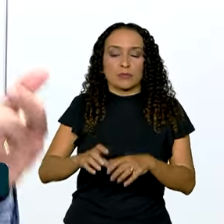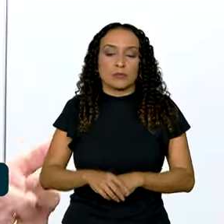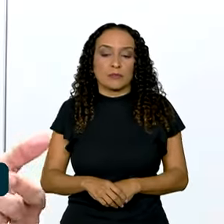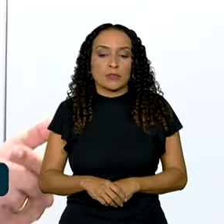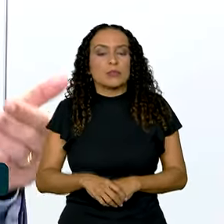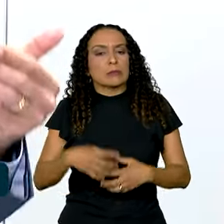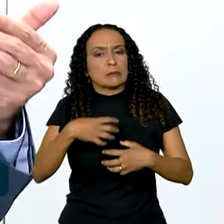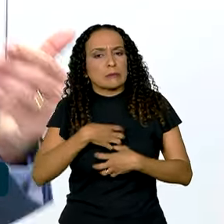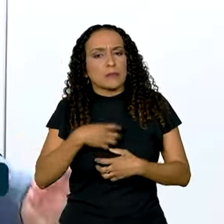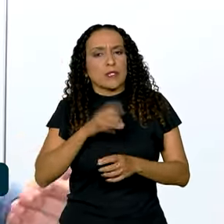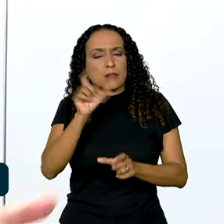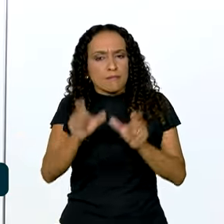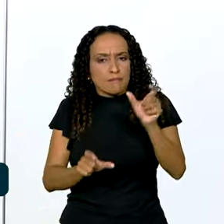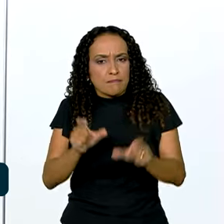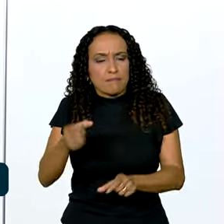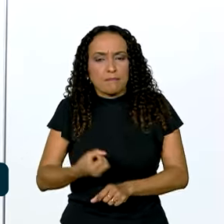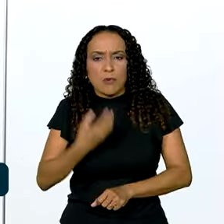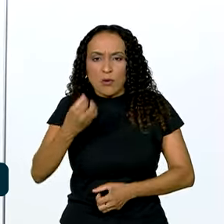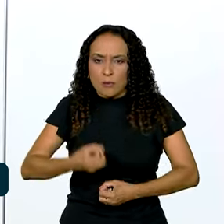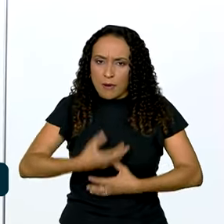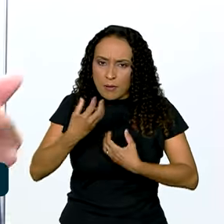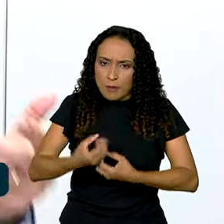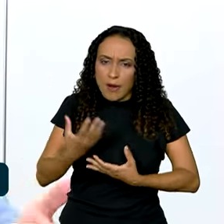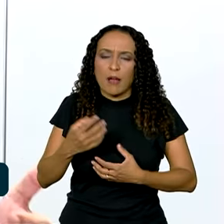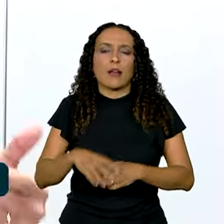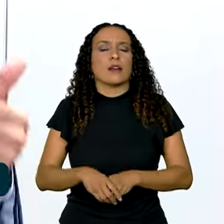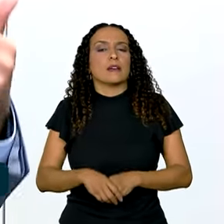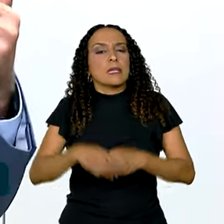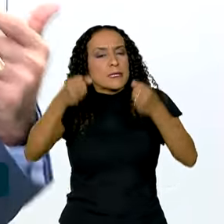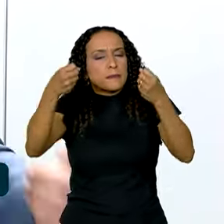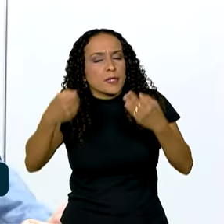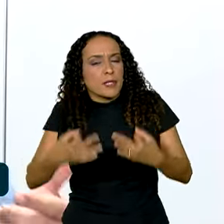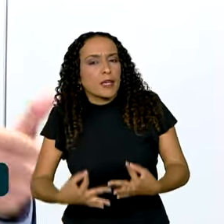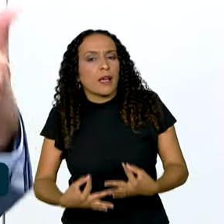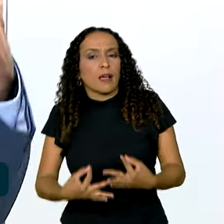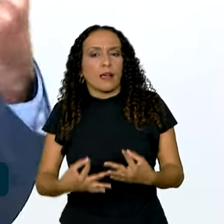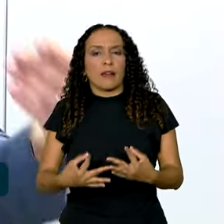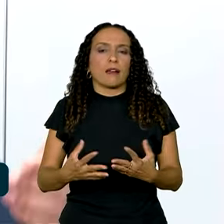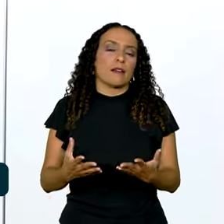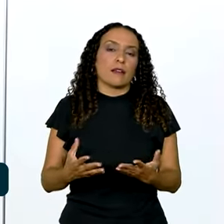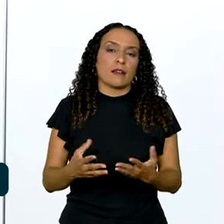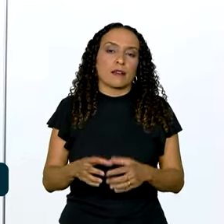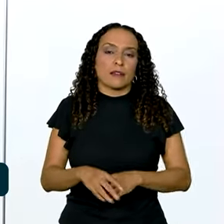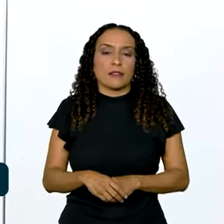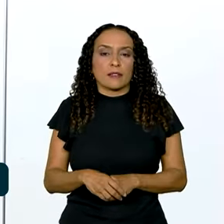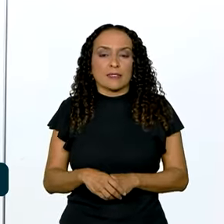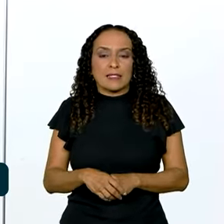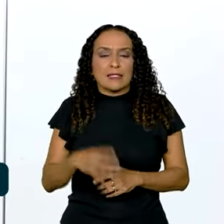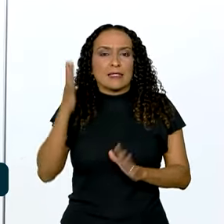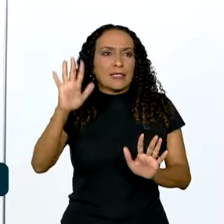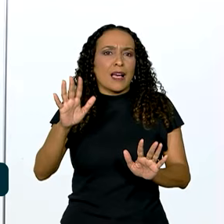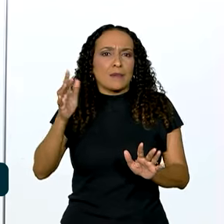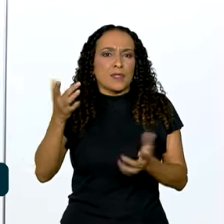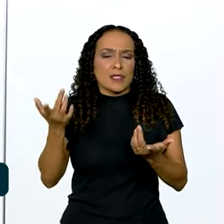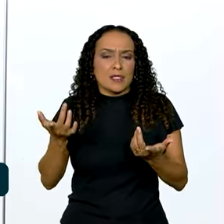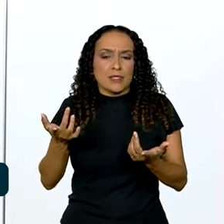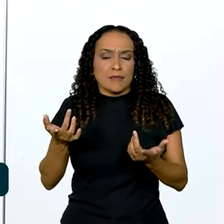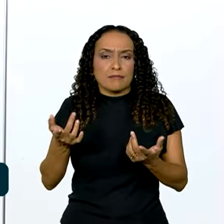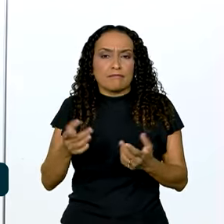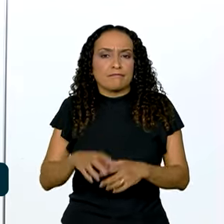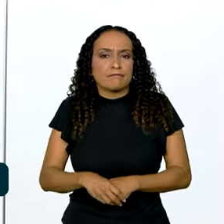Sensibilizar as pessoas com bons argumentos. Explicar, não deixar de